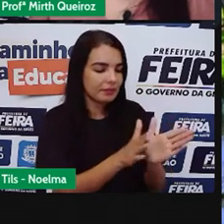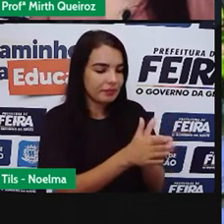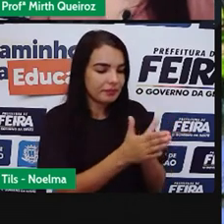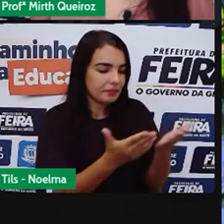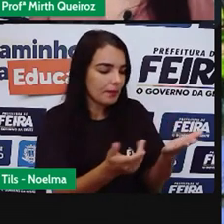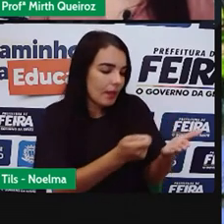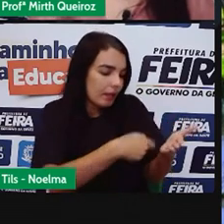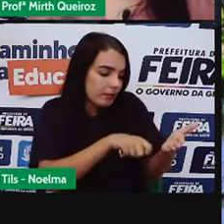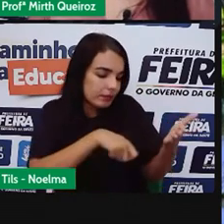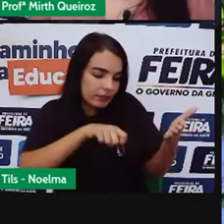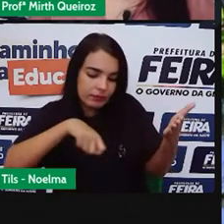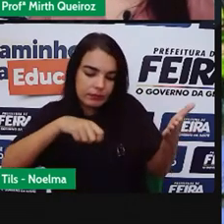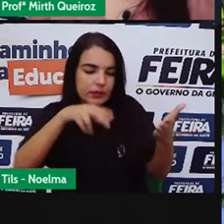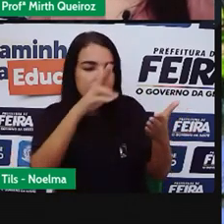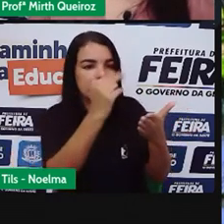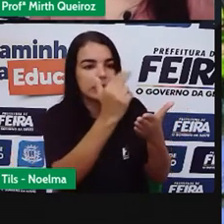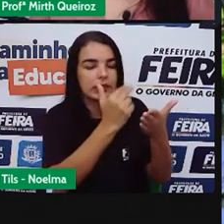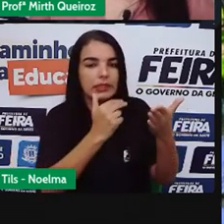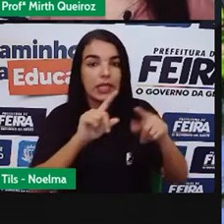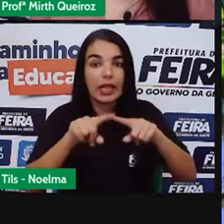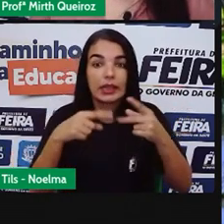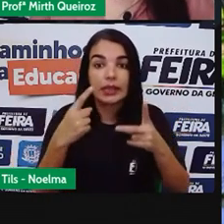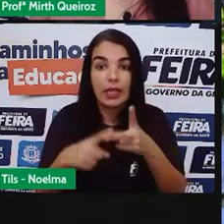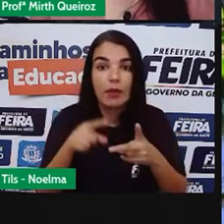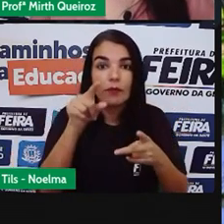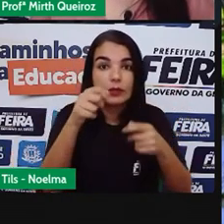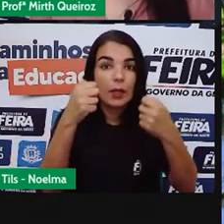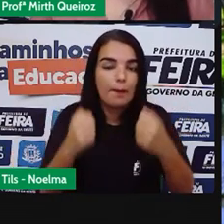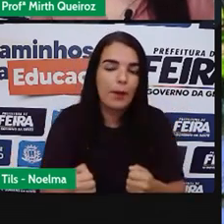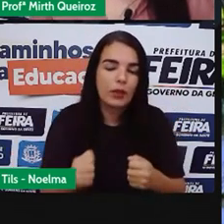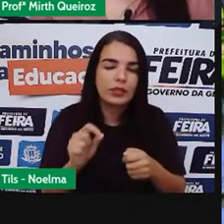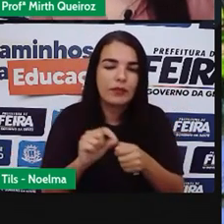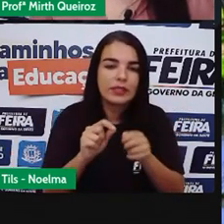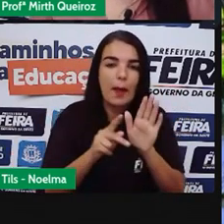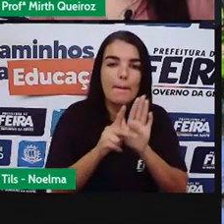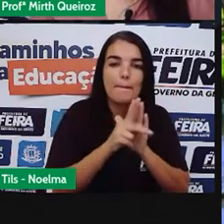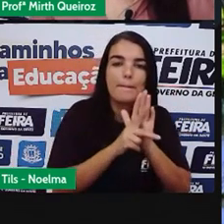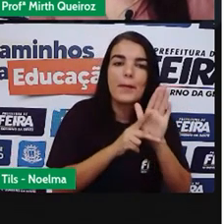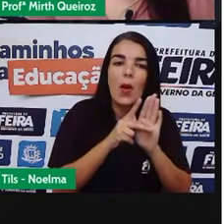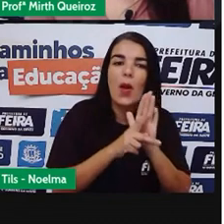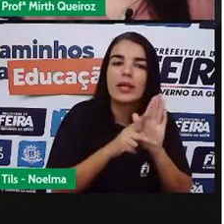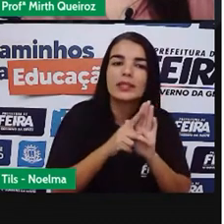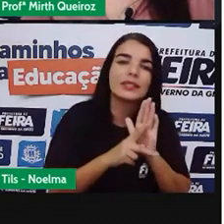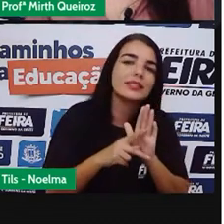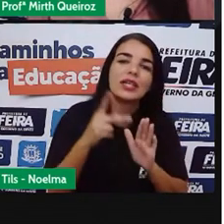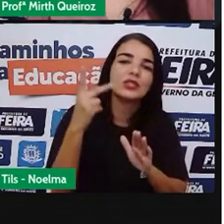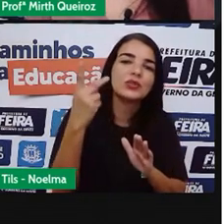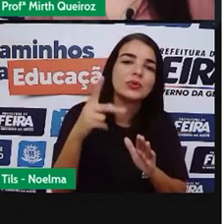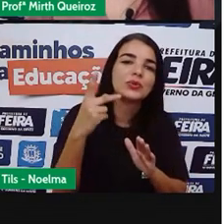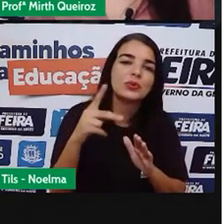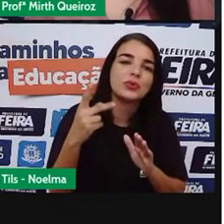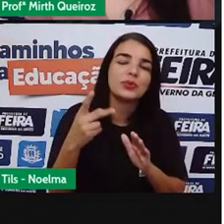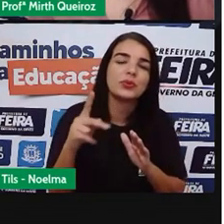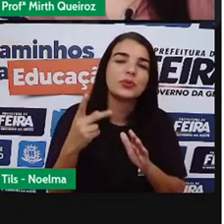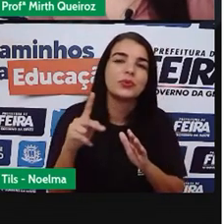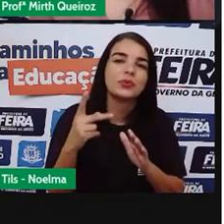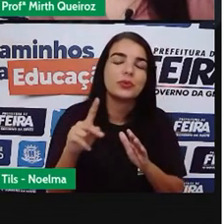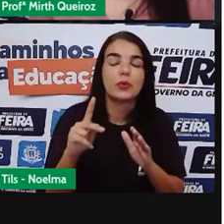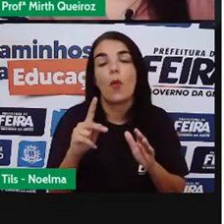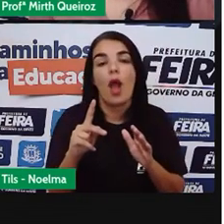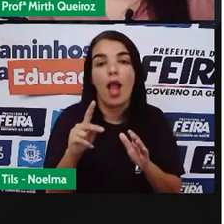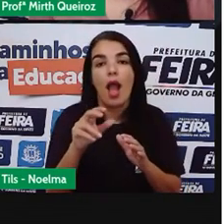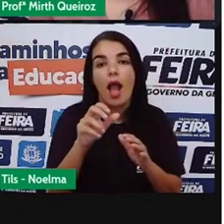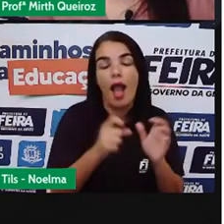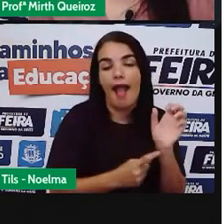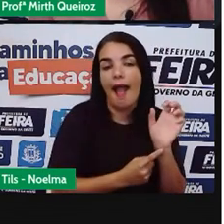depois de produzido Vocês deverão Fazer uma poesia Sobre a sua arte Ah, Pró Mas como é